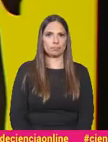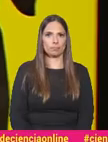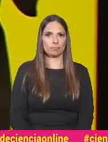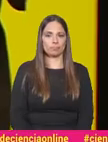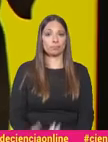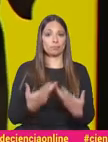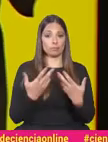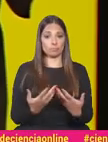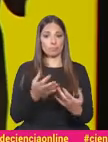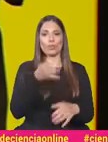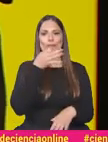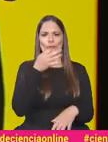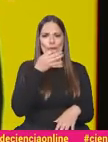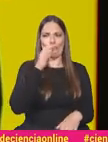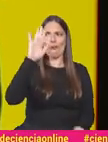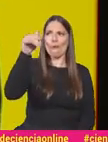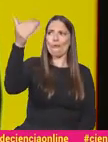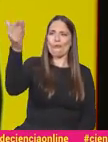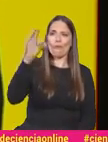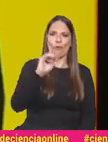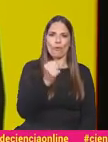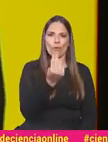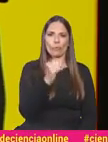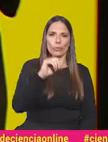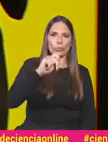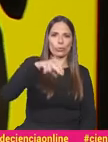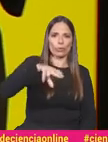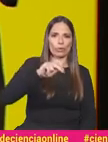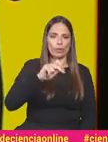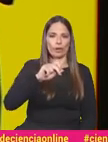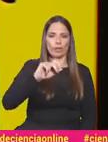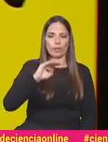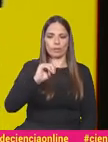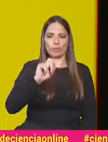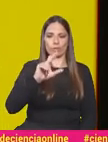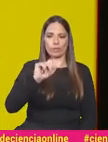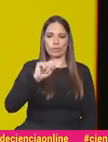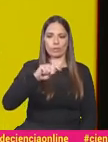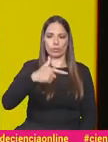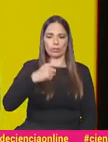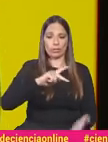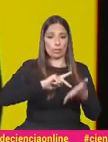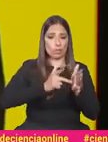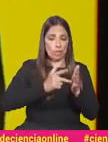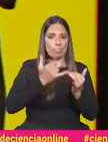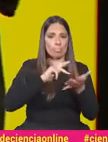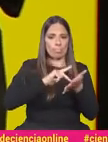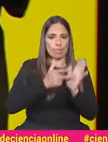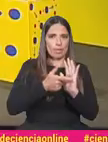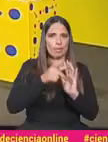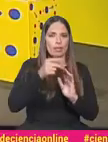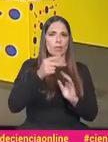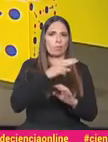E agora vamos falar futuro com Susana Sargento, engenheira eletrotécnica, professora na Universidade de Aveiro e diretora